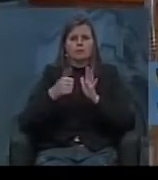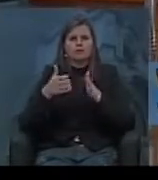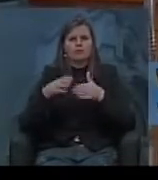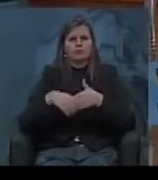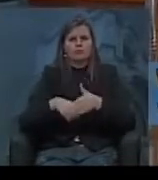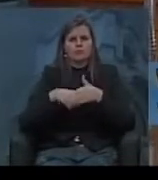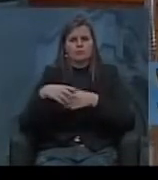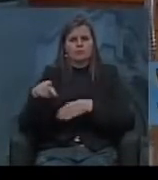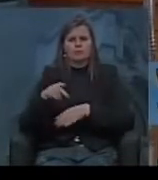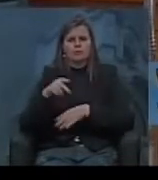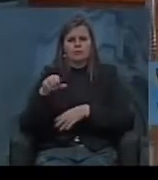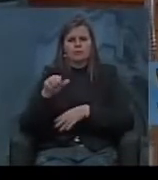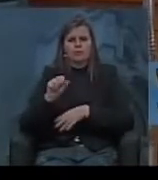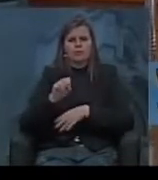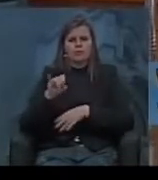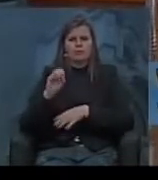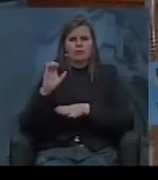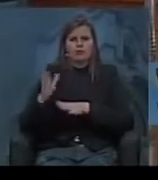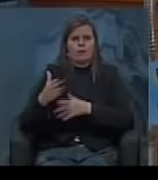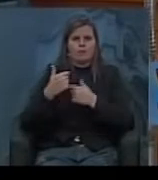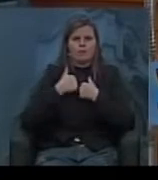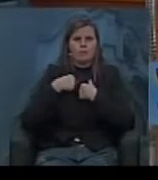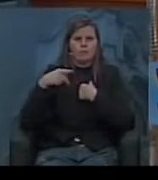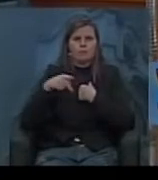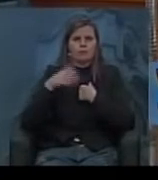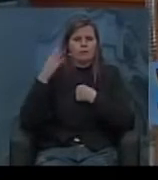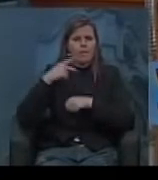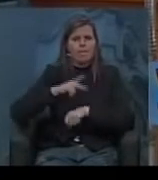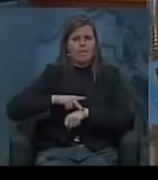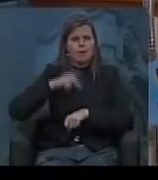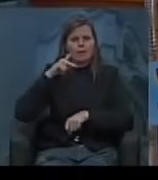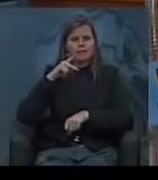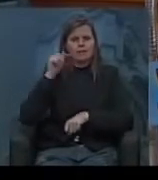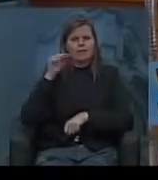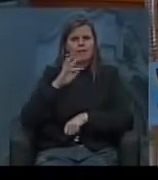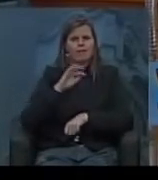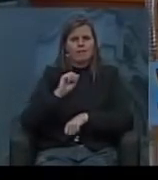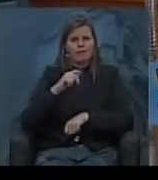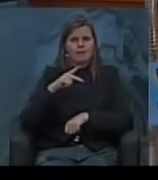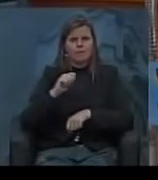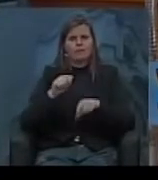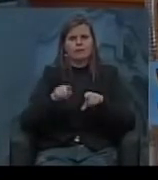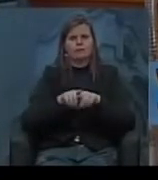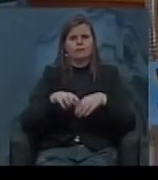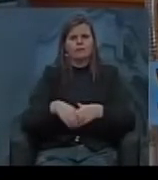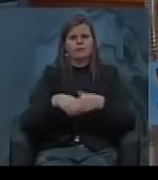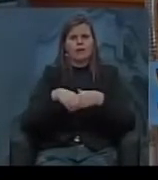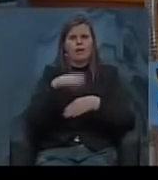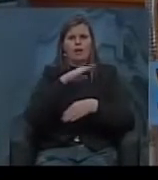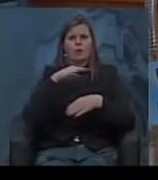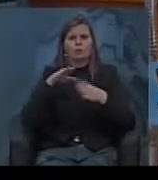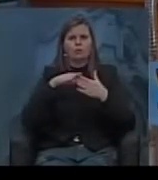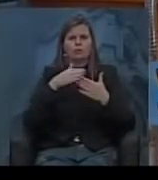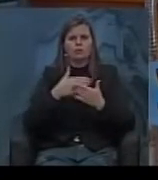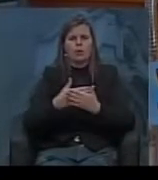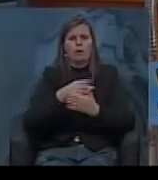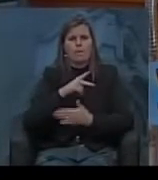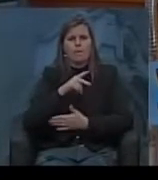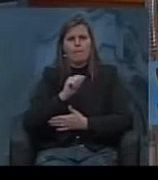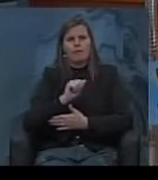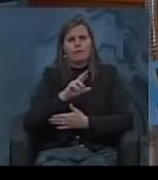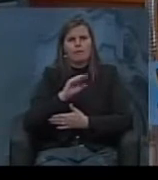Moreira que inclusive foi meu professor na FAPA na pós-graduação em história e cumprimentar os estudantes do colégio Parobé La Salle